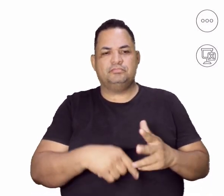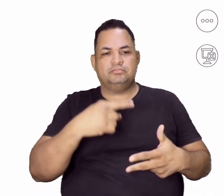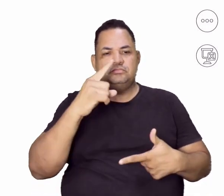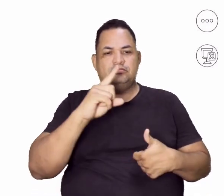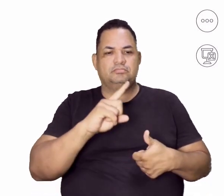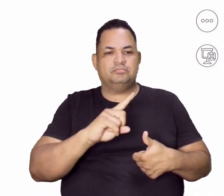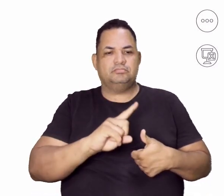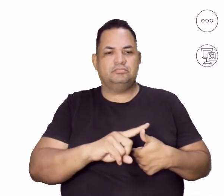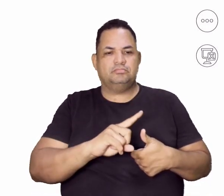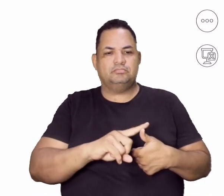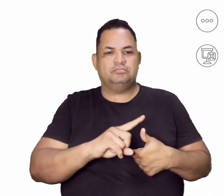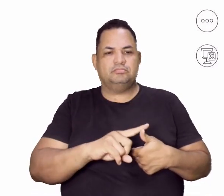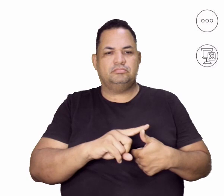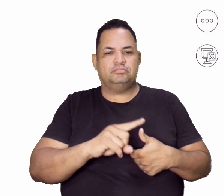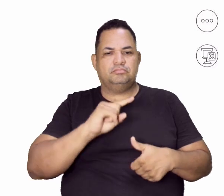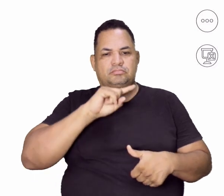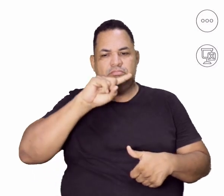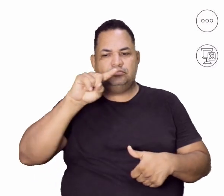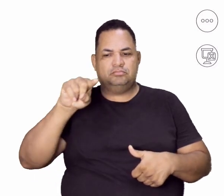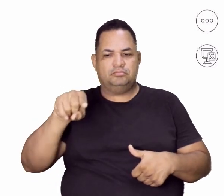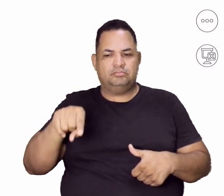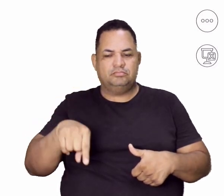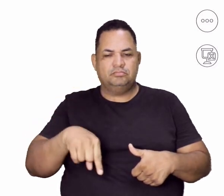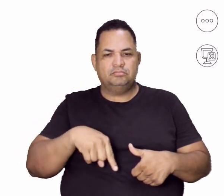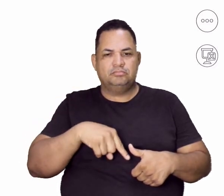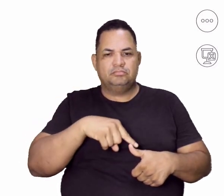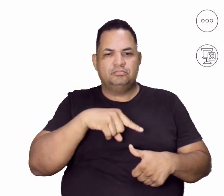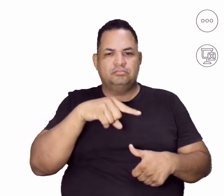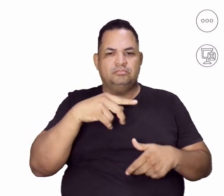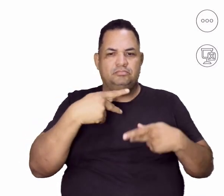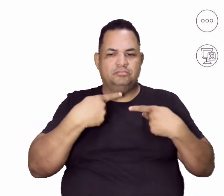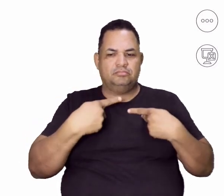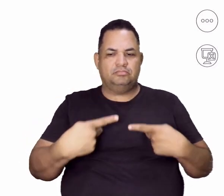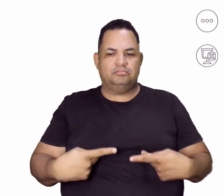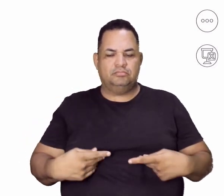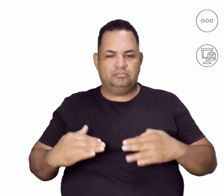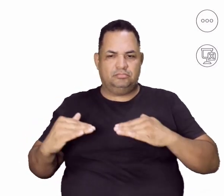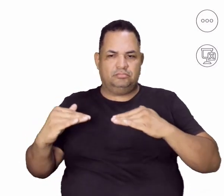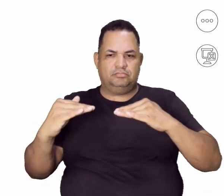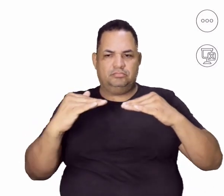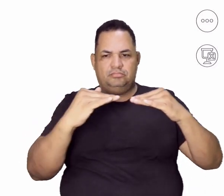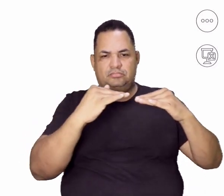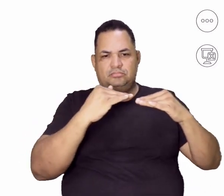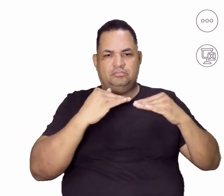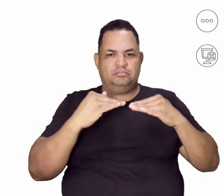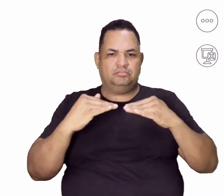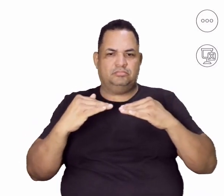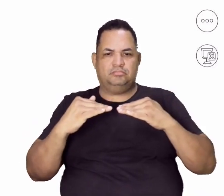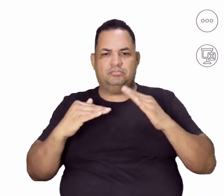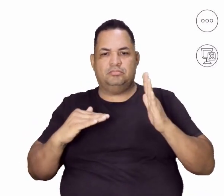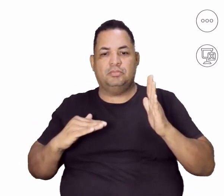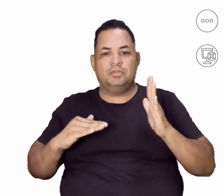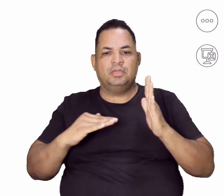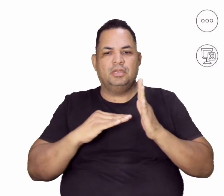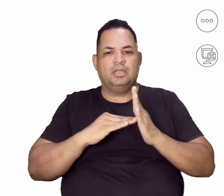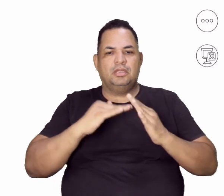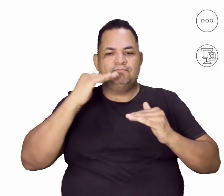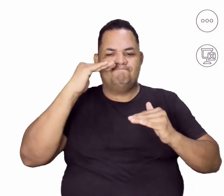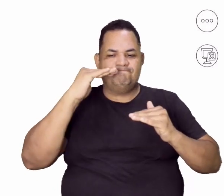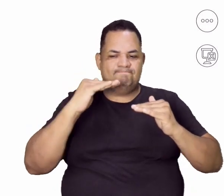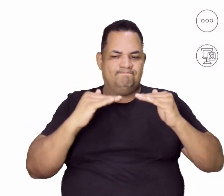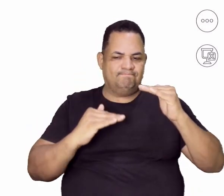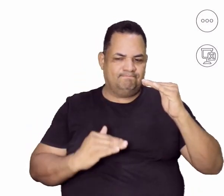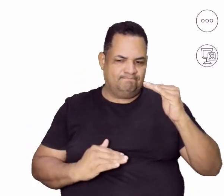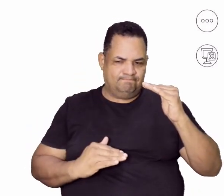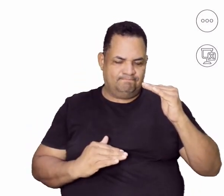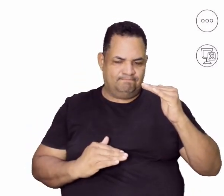essa daqui, o ciclo do corpo padrão da imagem corporal até a instabilidade emocional. Eu até mencionei